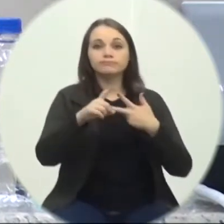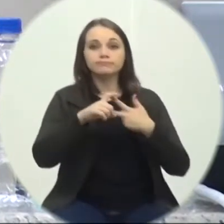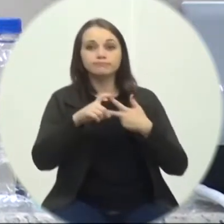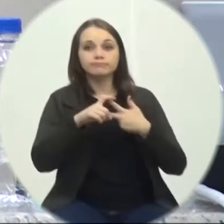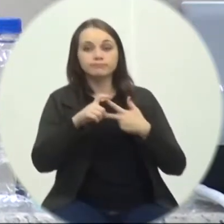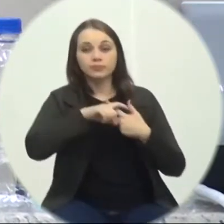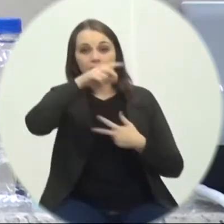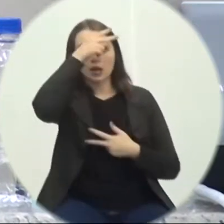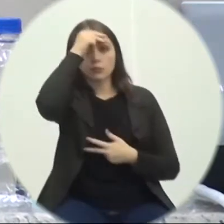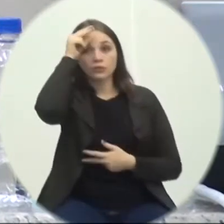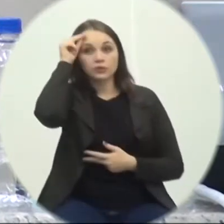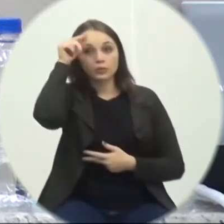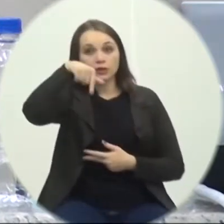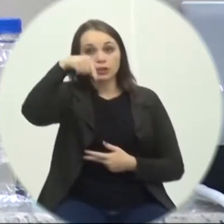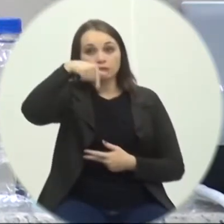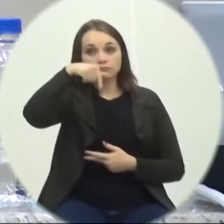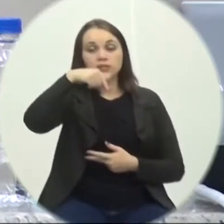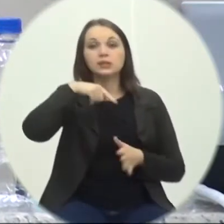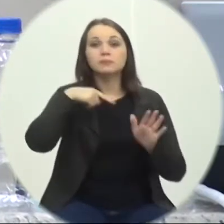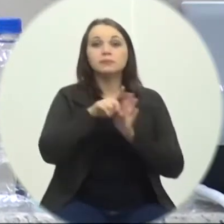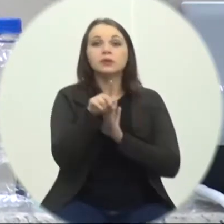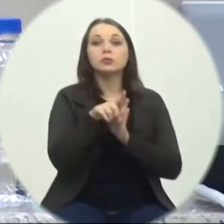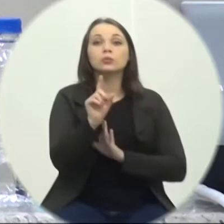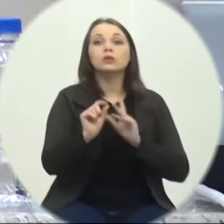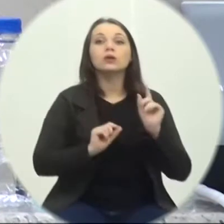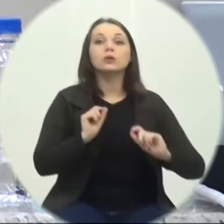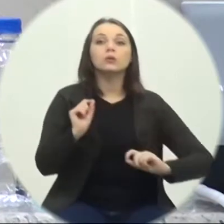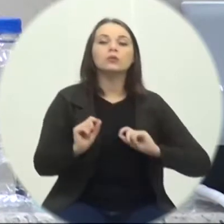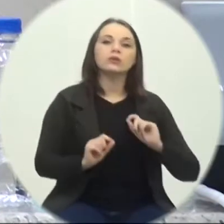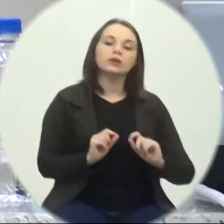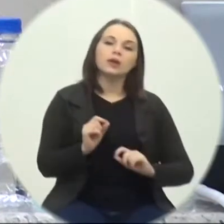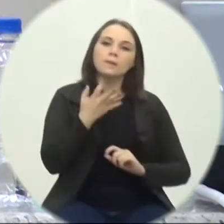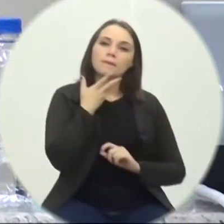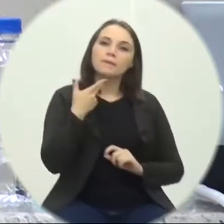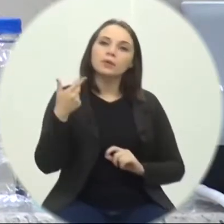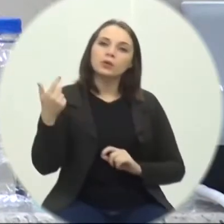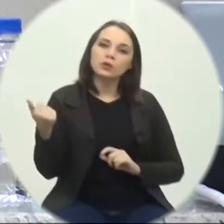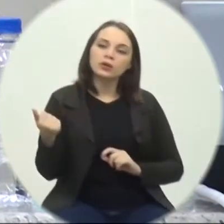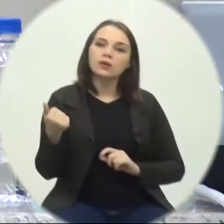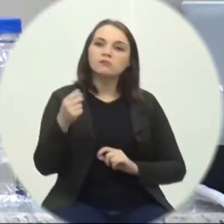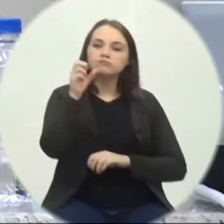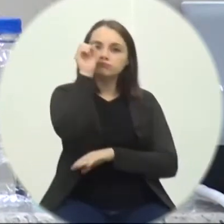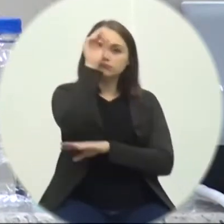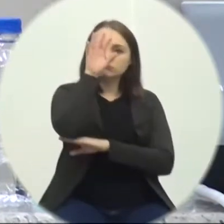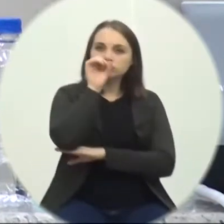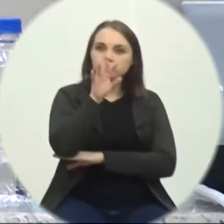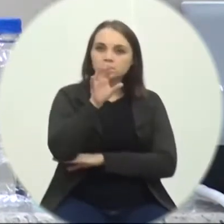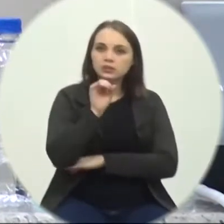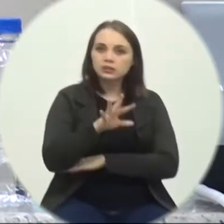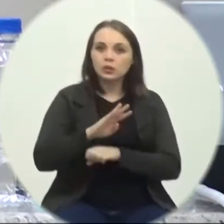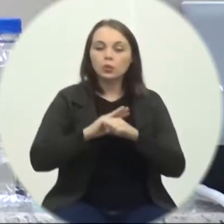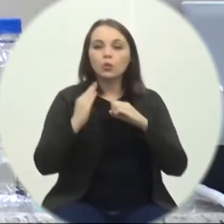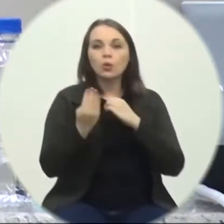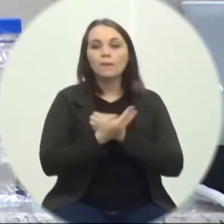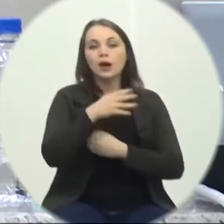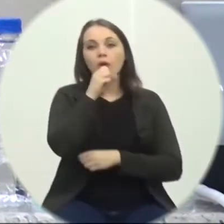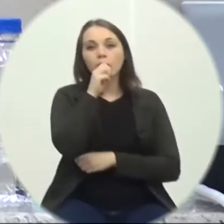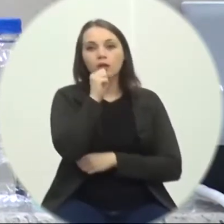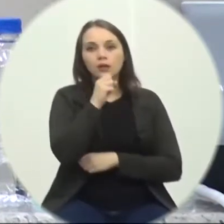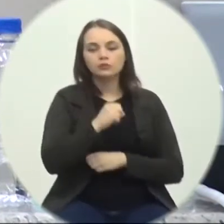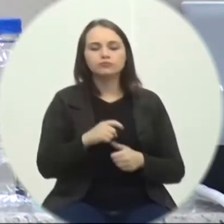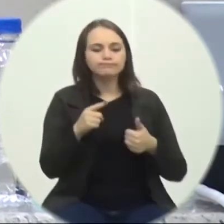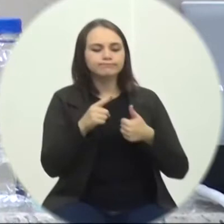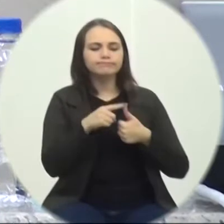executivo Municipal Com os seguintes Questionamentos Sobre melhorias Na sinalização De trânsito No bairro Laranjinha 1.